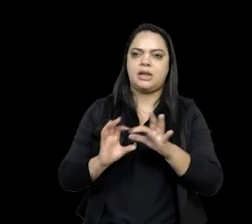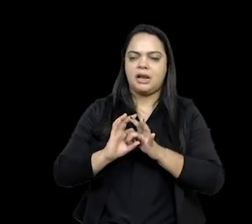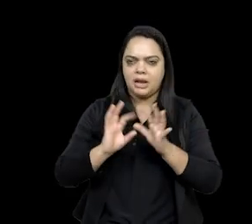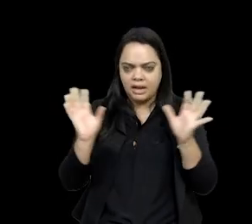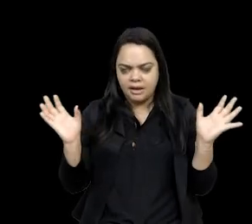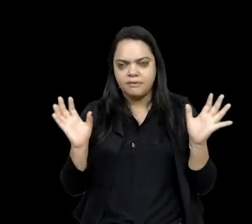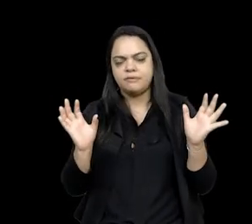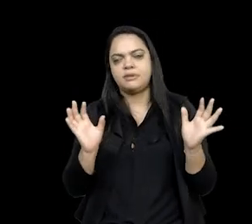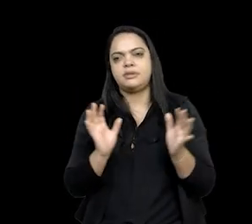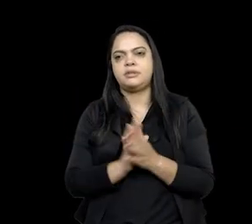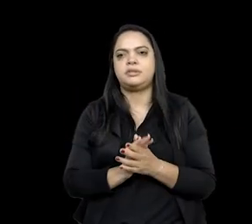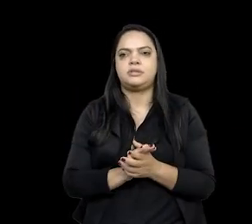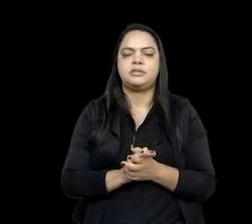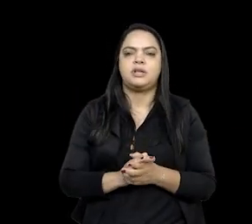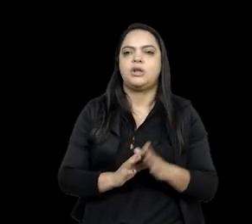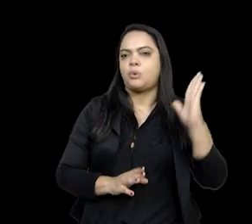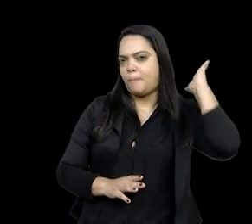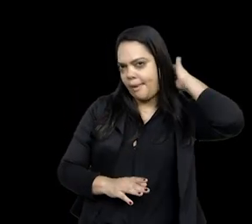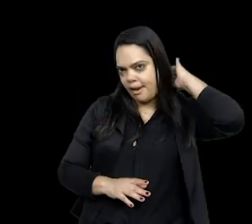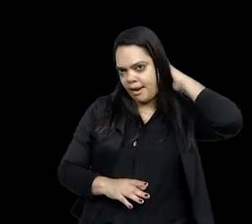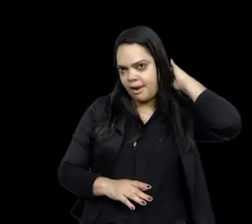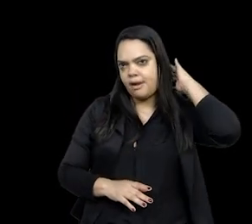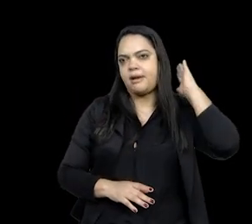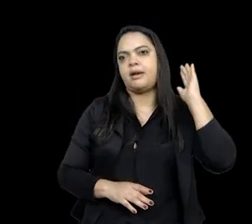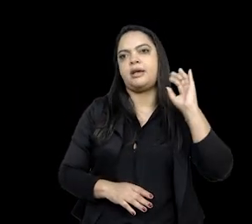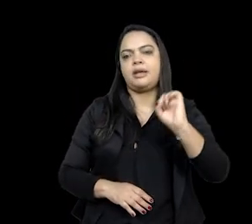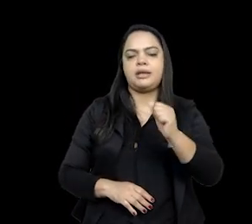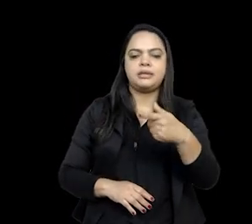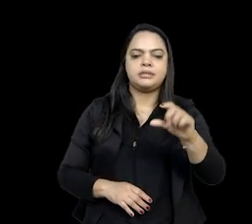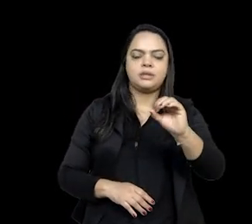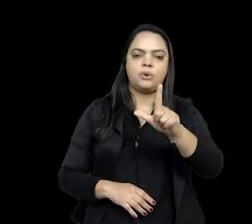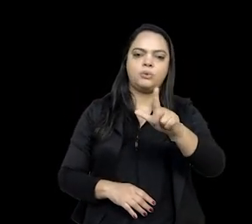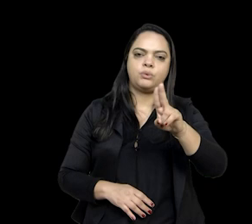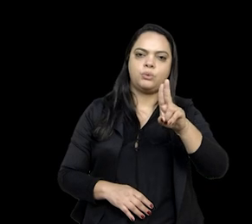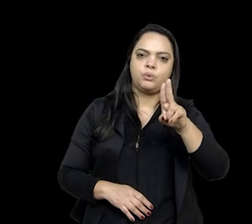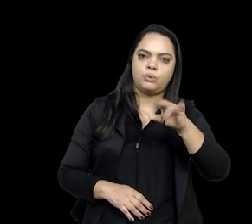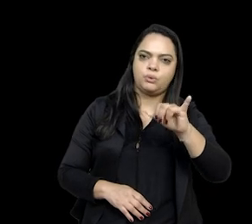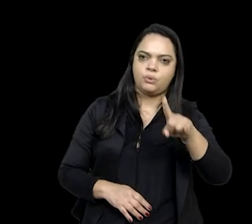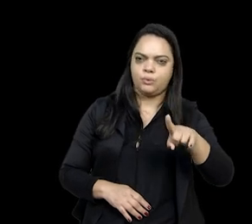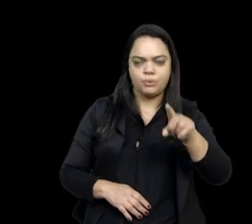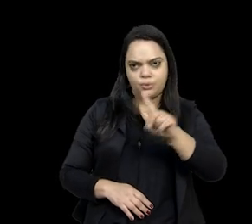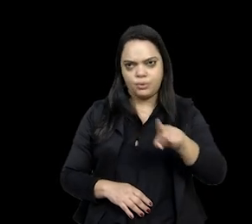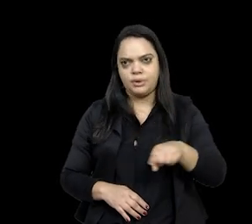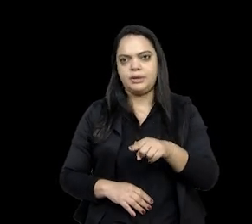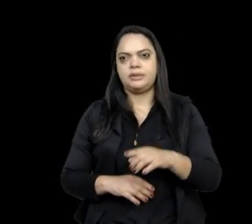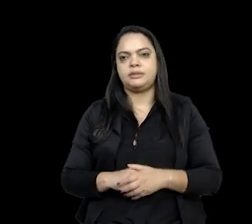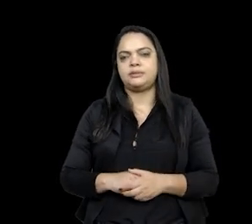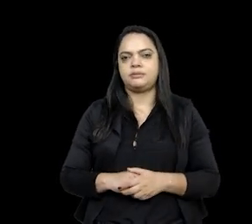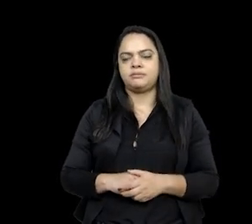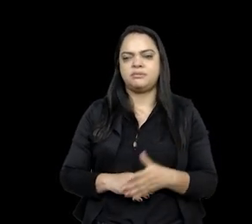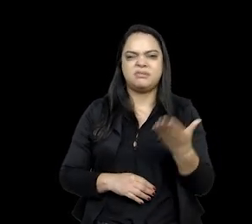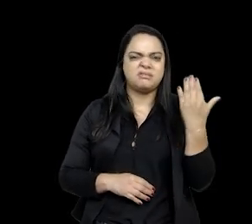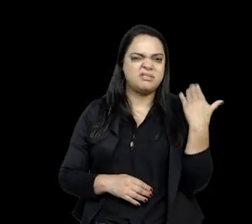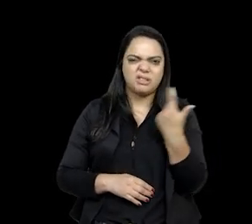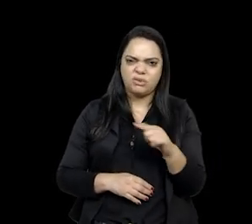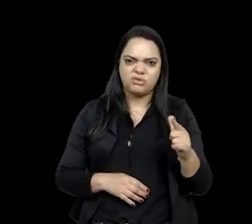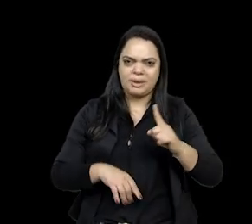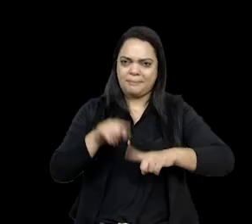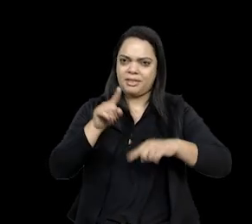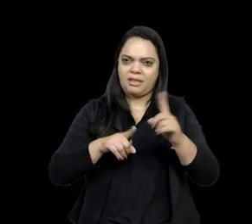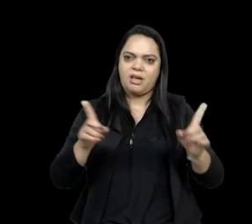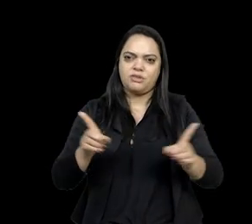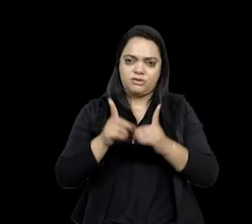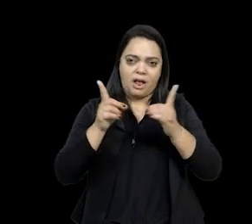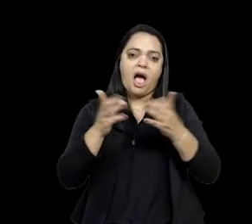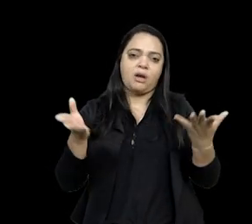Então, acho que foi uma tentativa, e é um ponto que a gente não vê muito material didático, agora vê mais, mas que é importante dizer, da escravidão